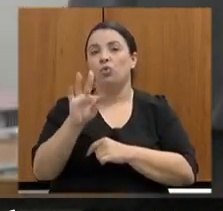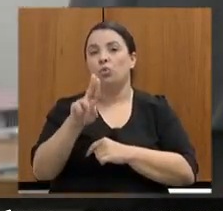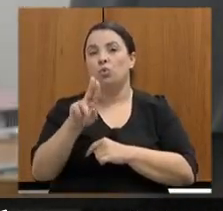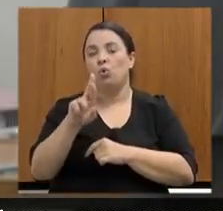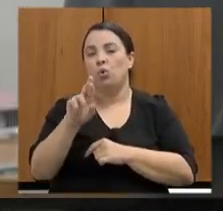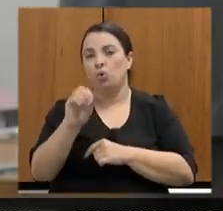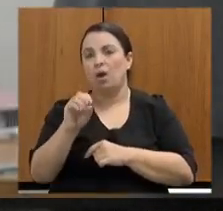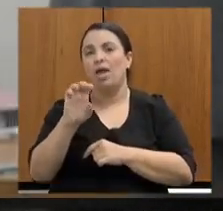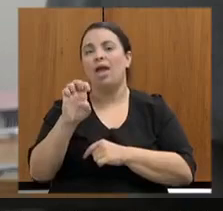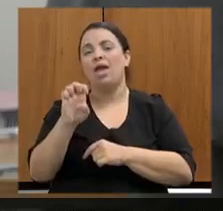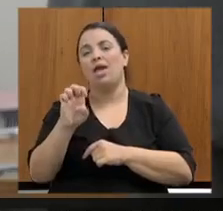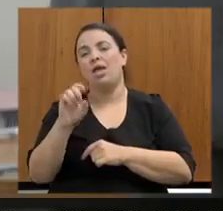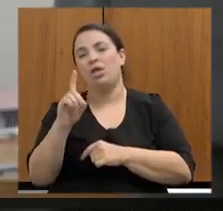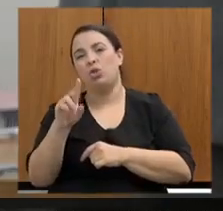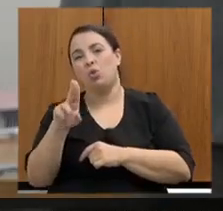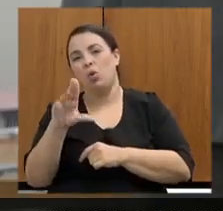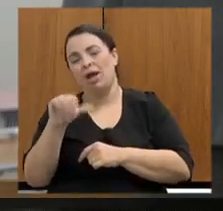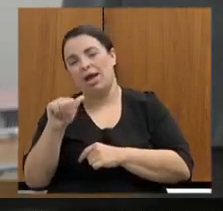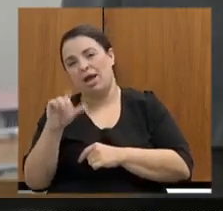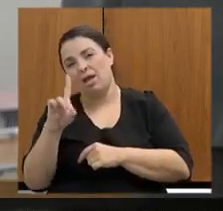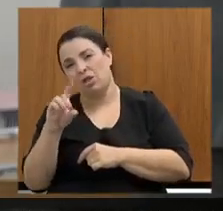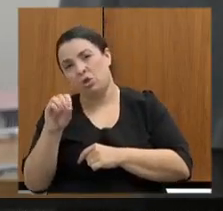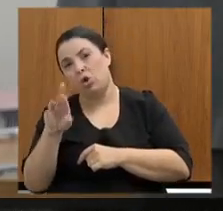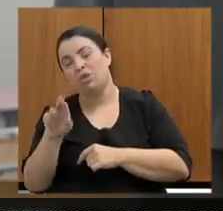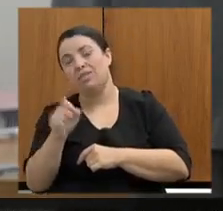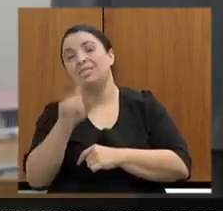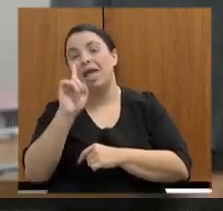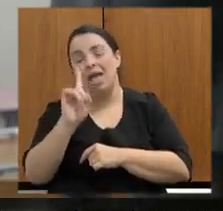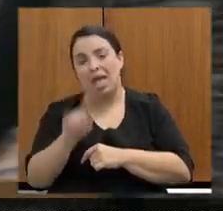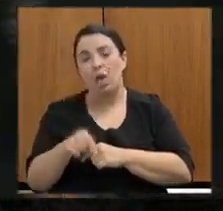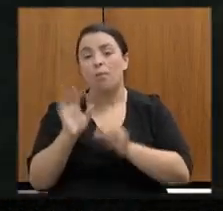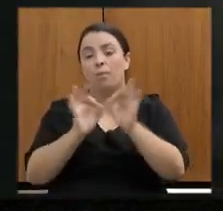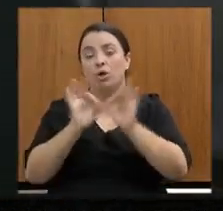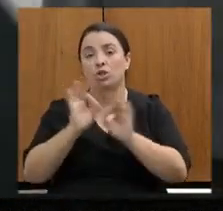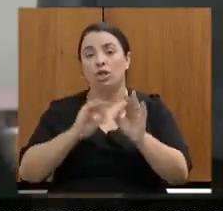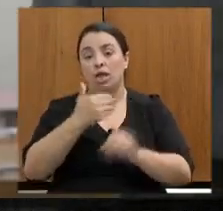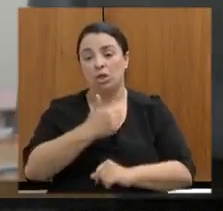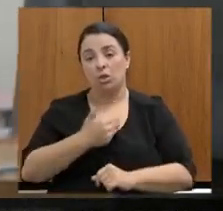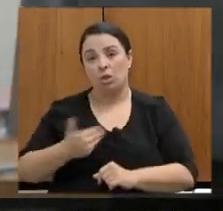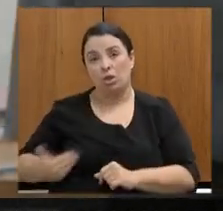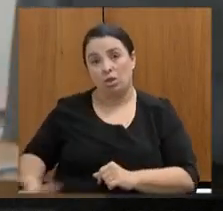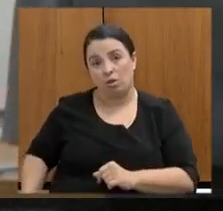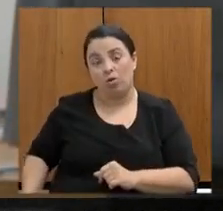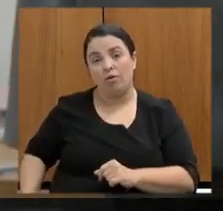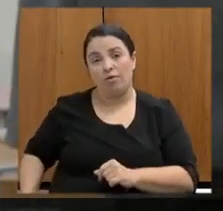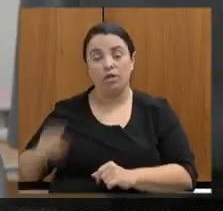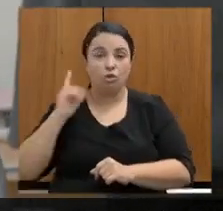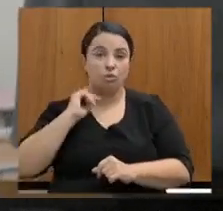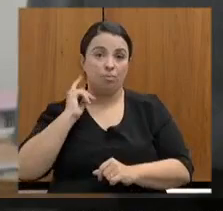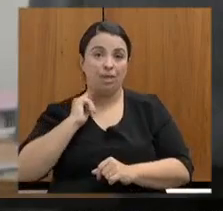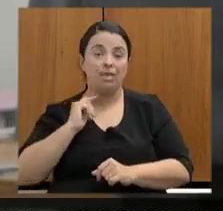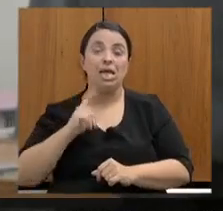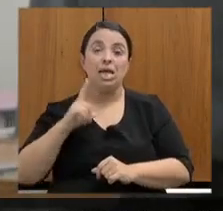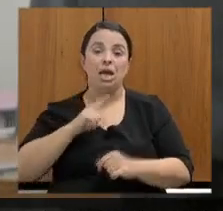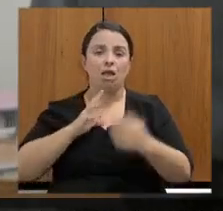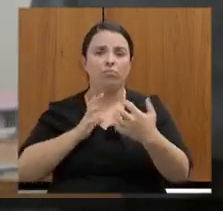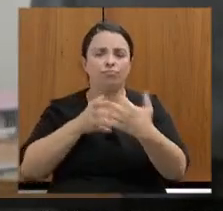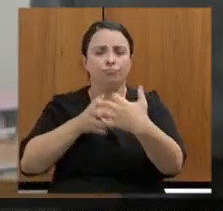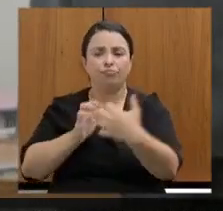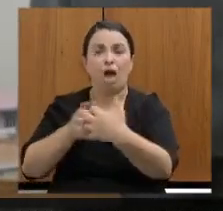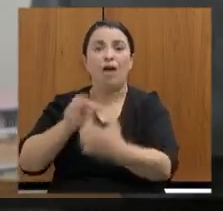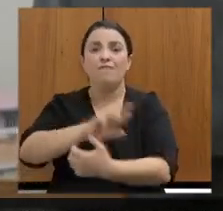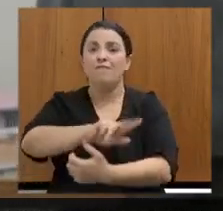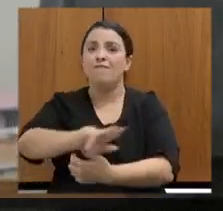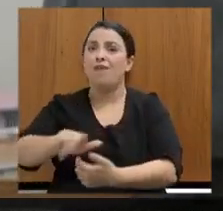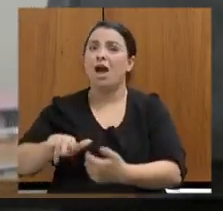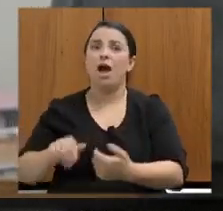vem contemplando vários profissionais da educação que vão ter oportunidade de uma formação continuada